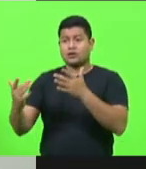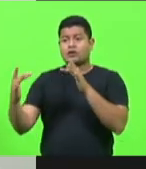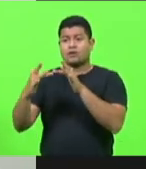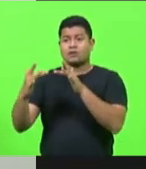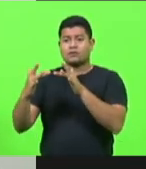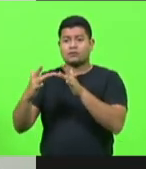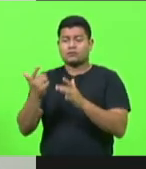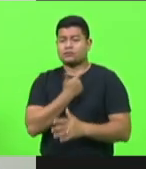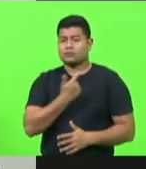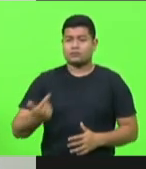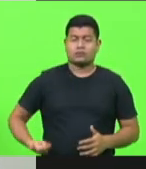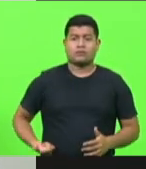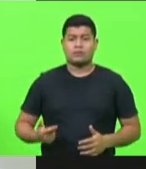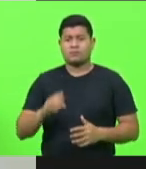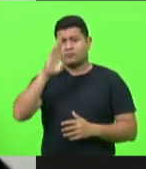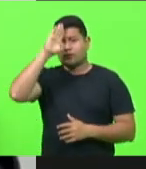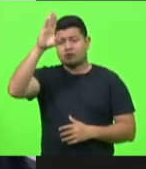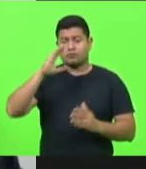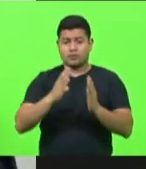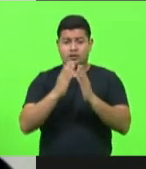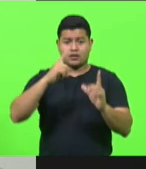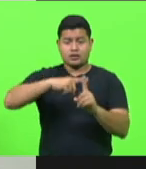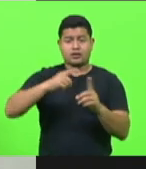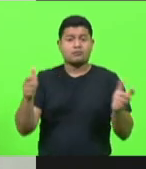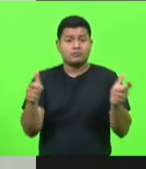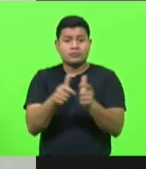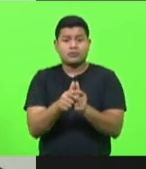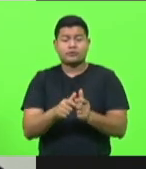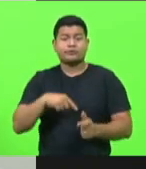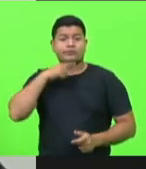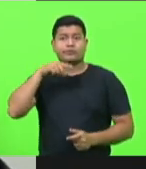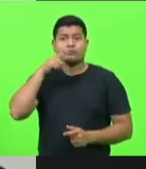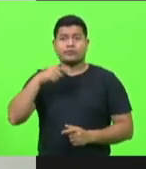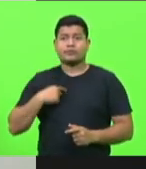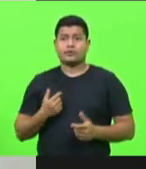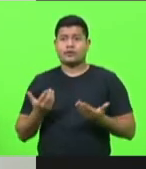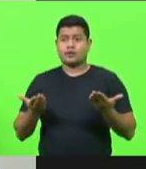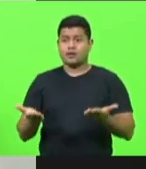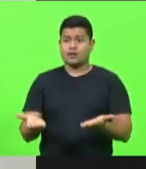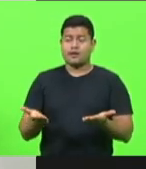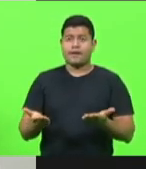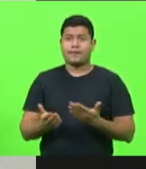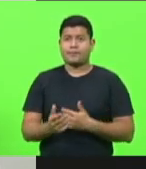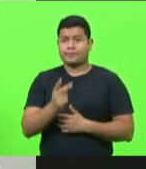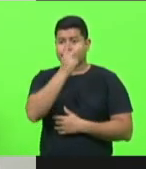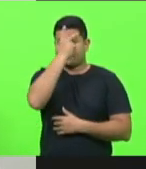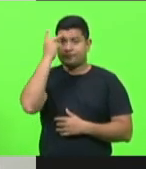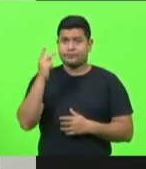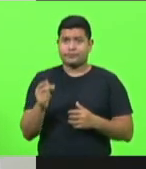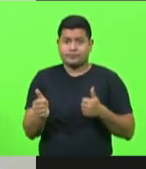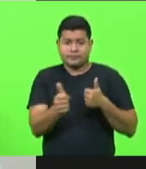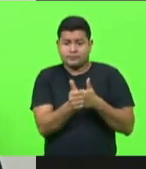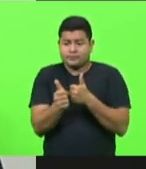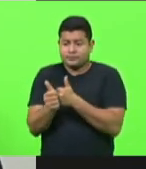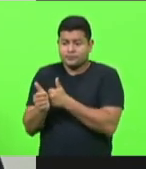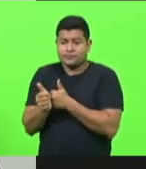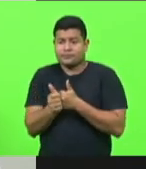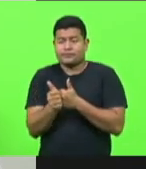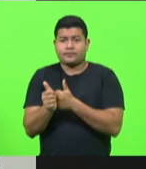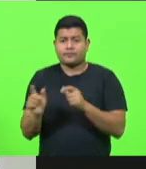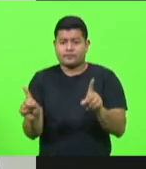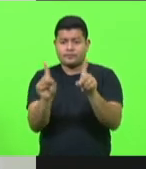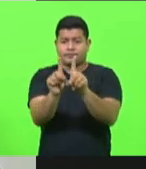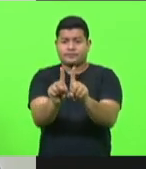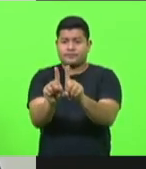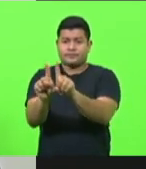pequenas que não conseguem cumprir. Você vai hoje, em qualquer lugar, está todo mundo, uma pessoa ao lado da outra? E qual é o argumento para